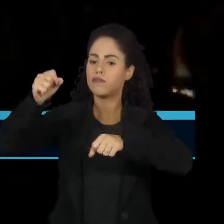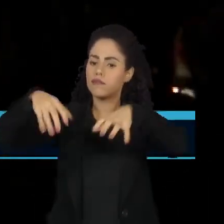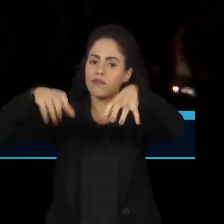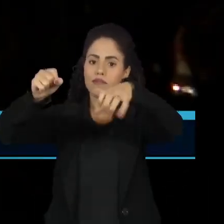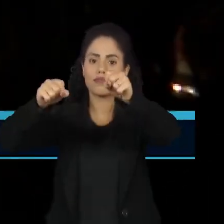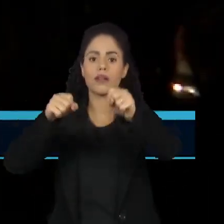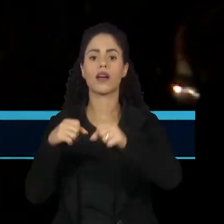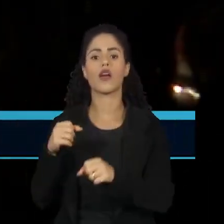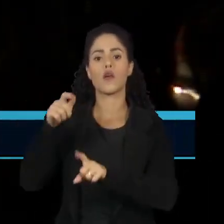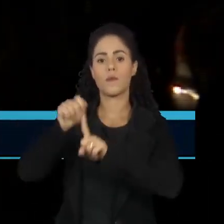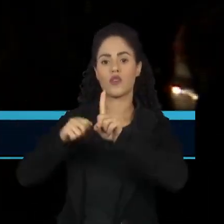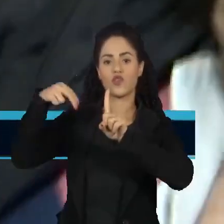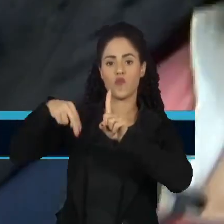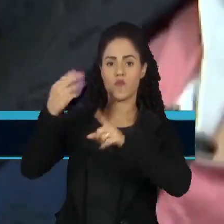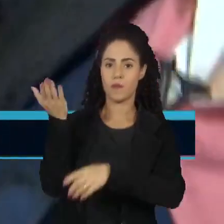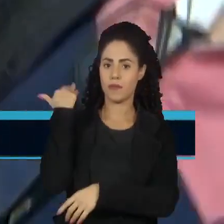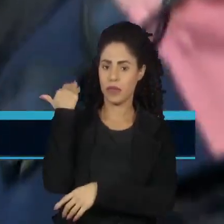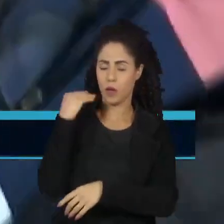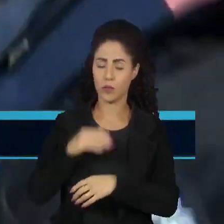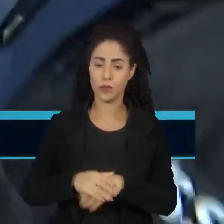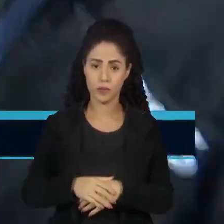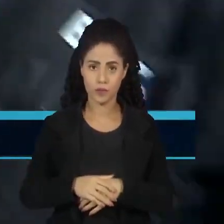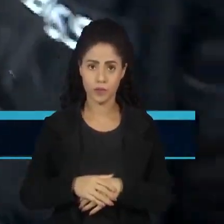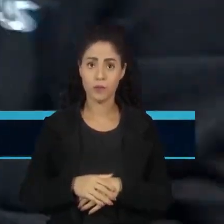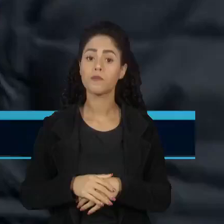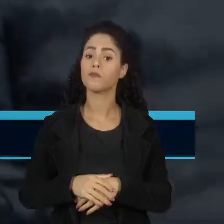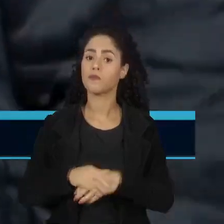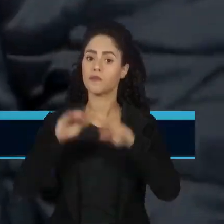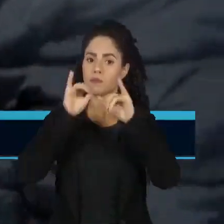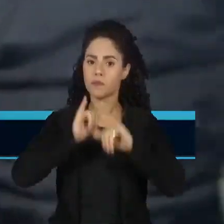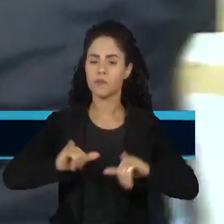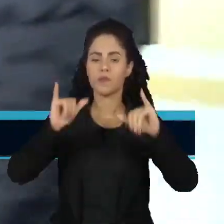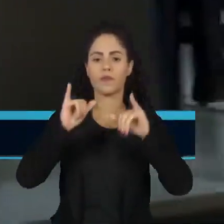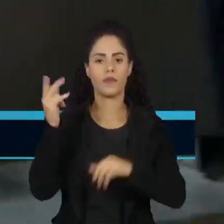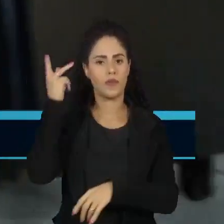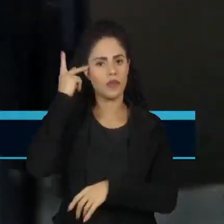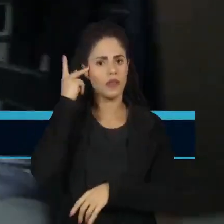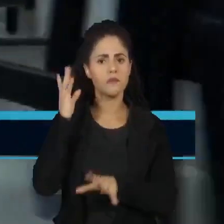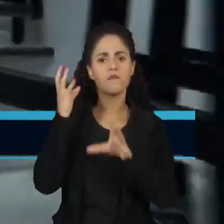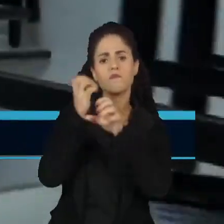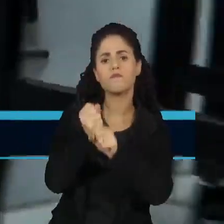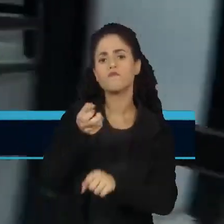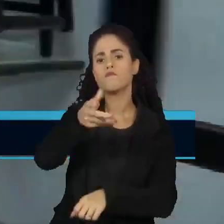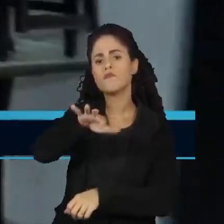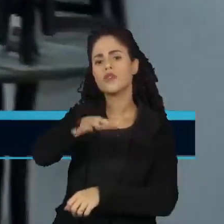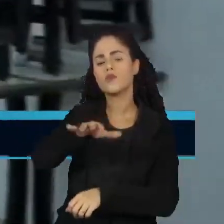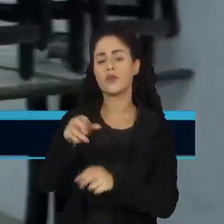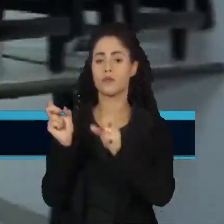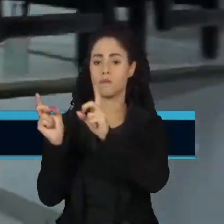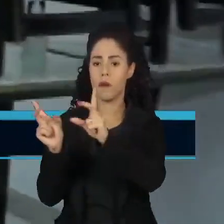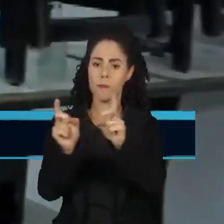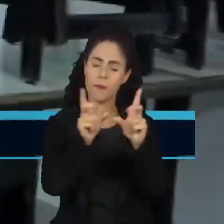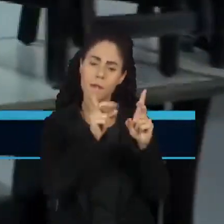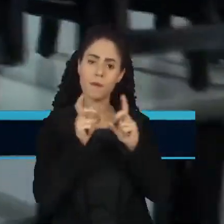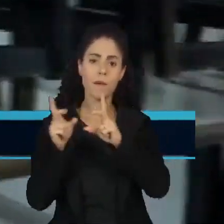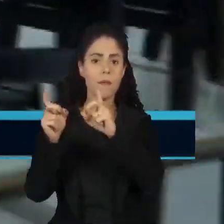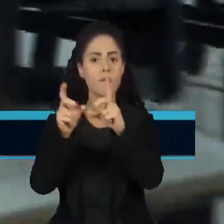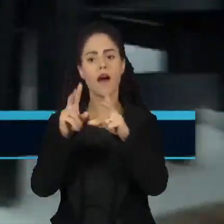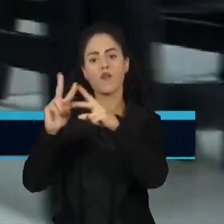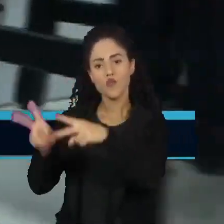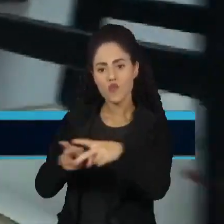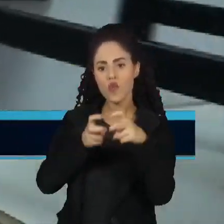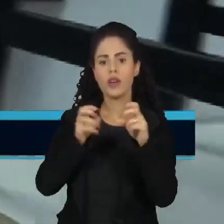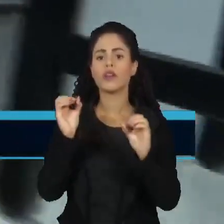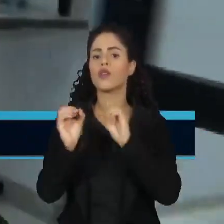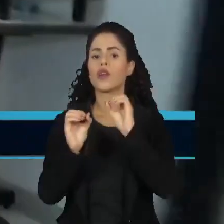de novembro do ano passado. A Associação Comercial de São Paulo estima que o comércio pode ter deixado de faturar